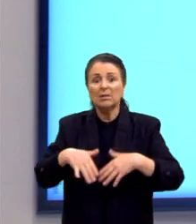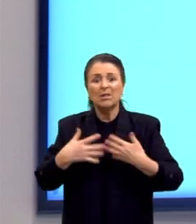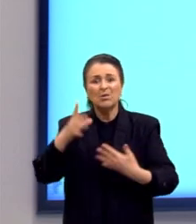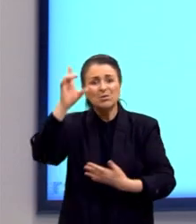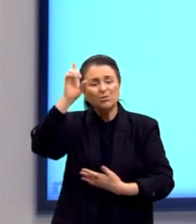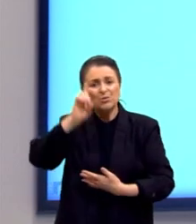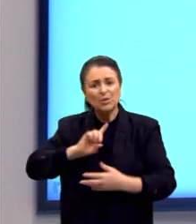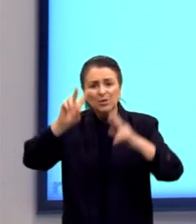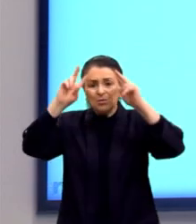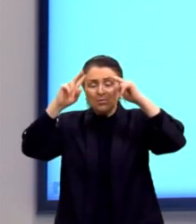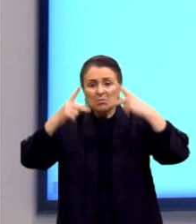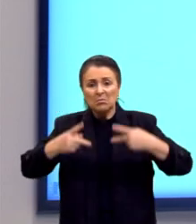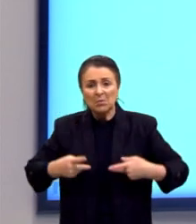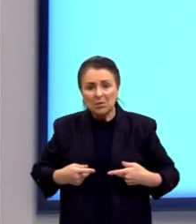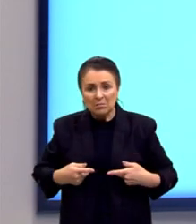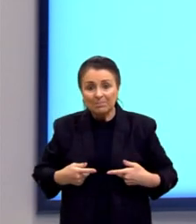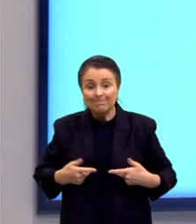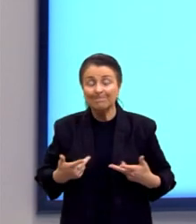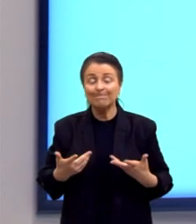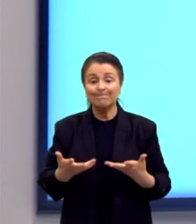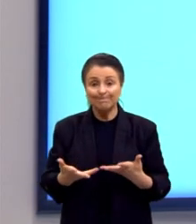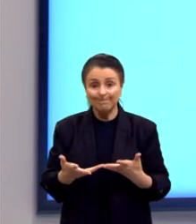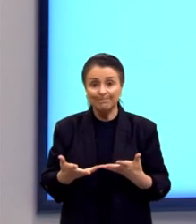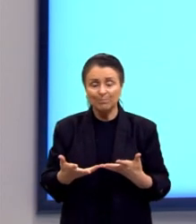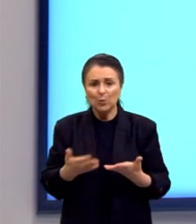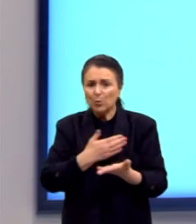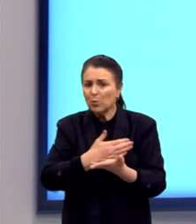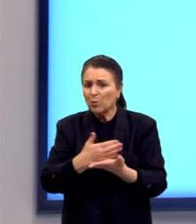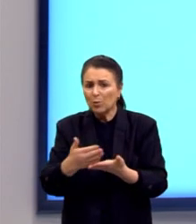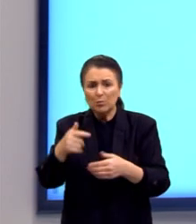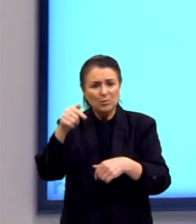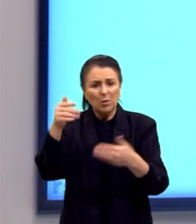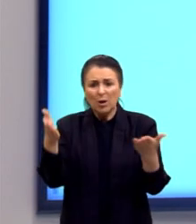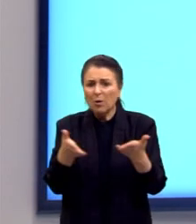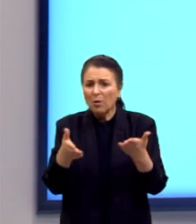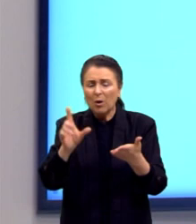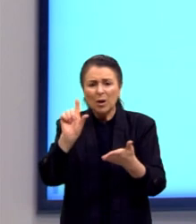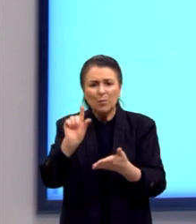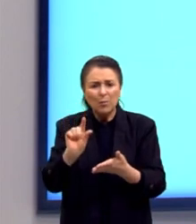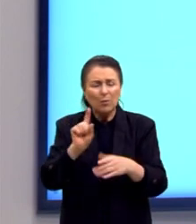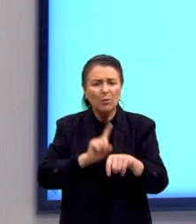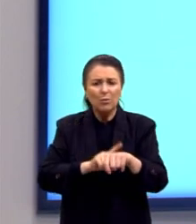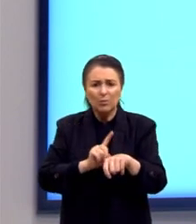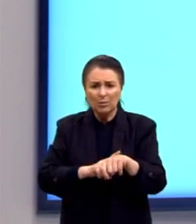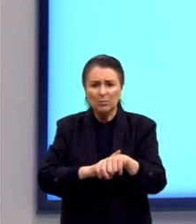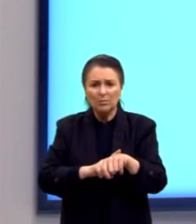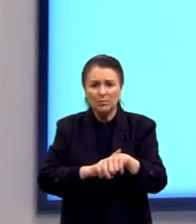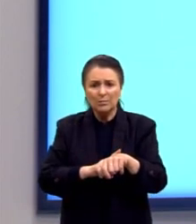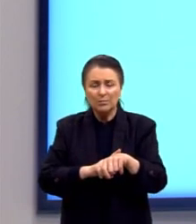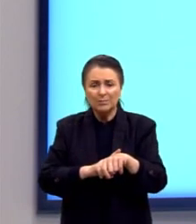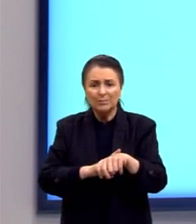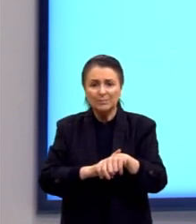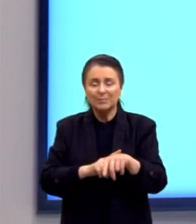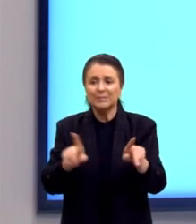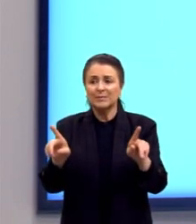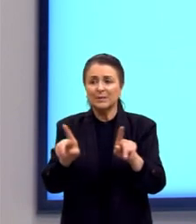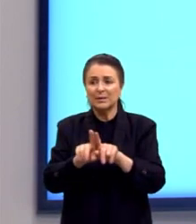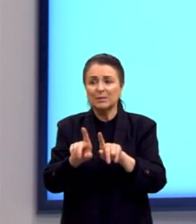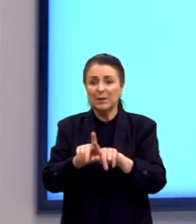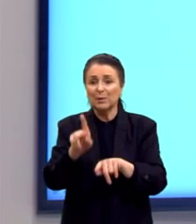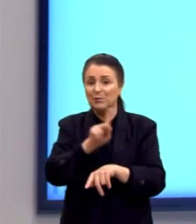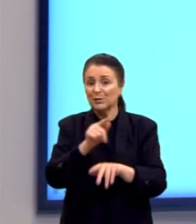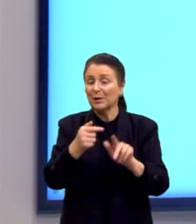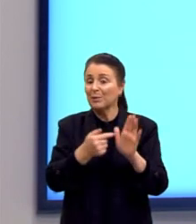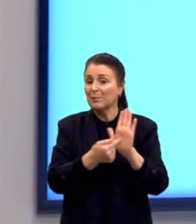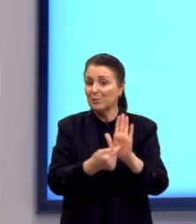os direitos humanos, eles são algo muito recente da questão da humanidade, viver dignamente, que falavam antes. E aqui, eu trago